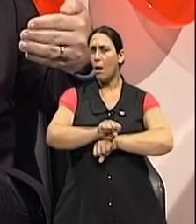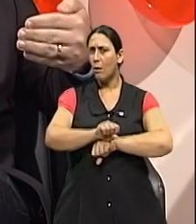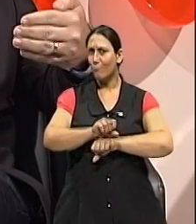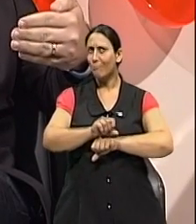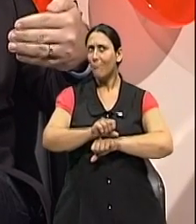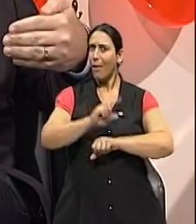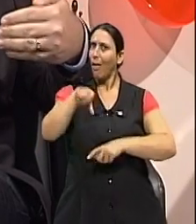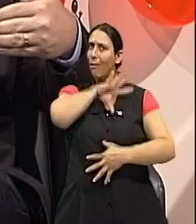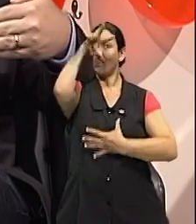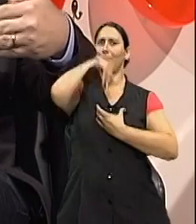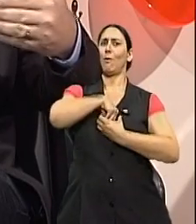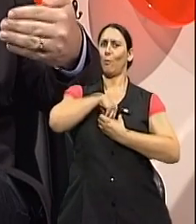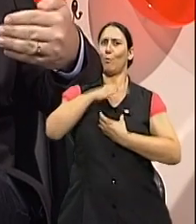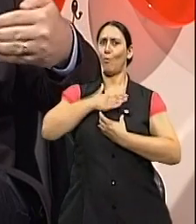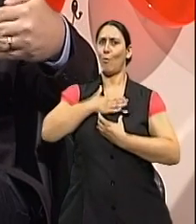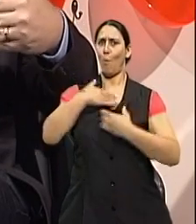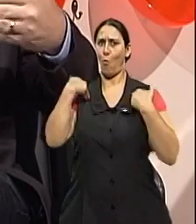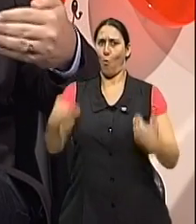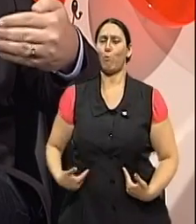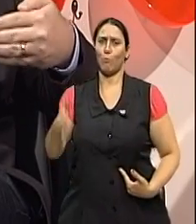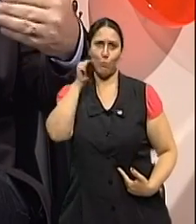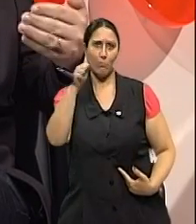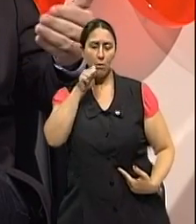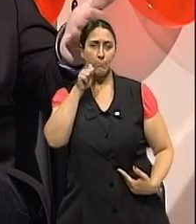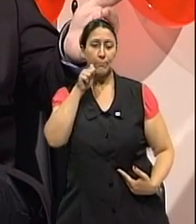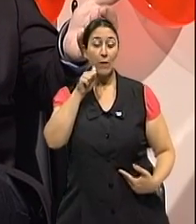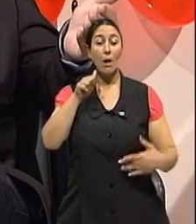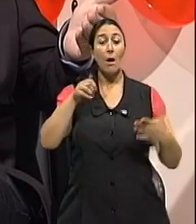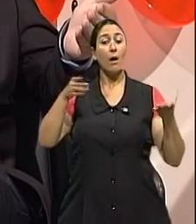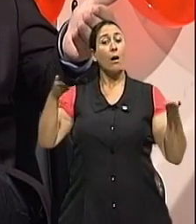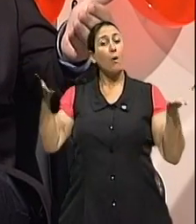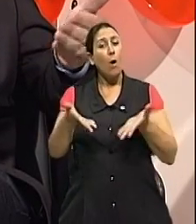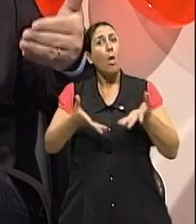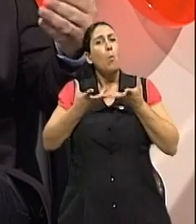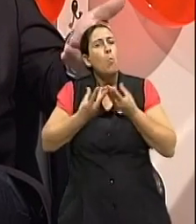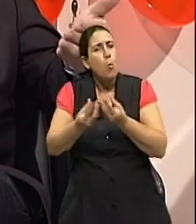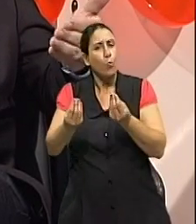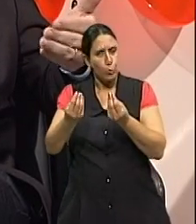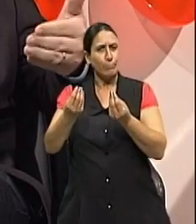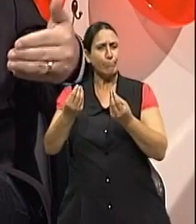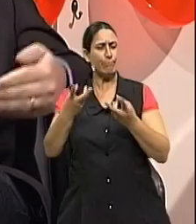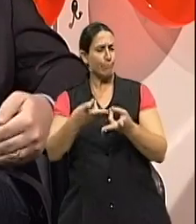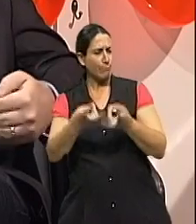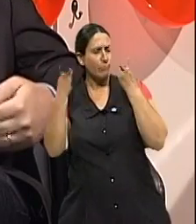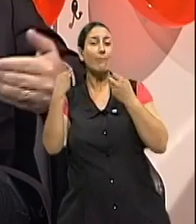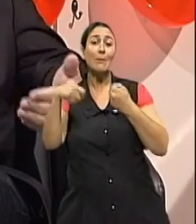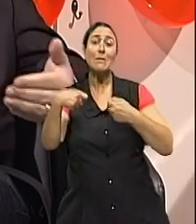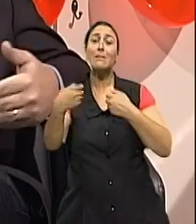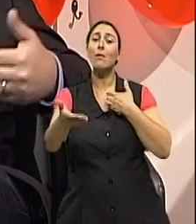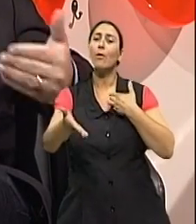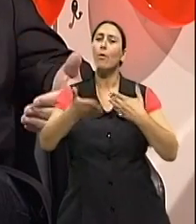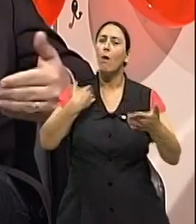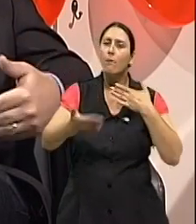fisiológico, né? Entretanto, existem coisas que acontecem e que são, de fato, necessárias de se conversar, porque a gente